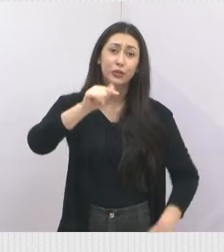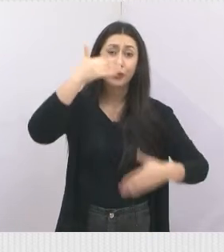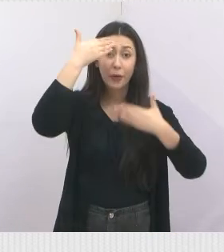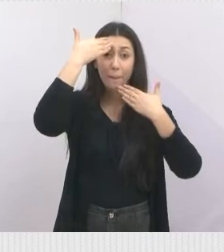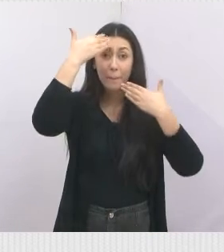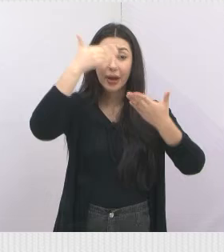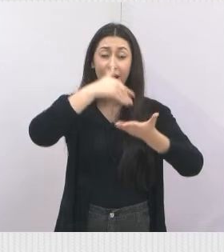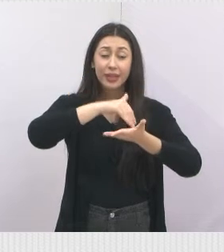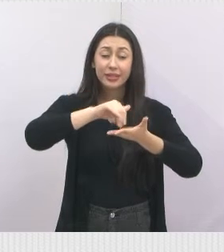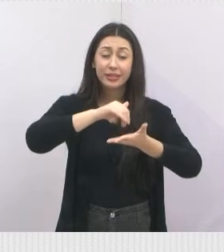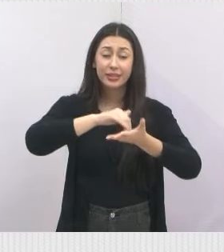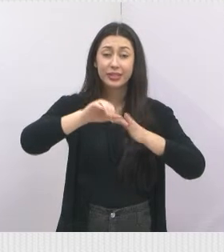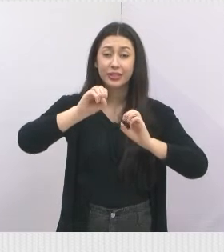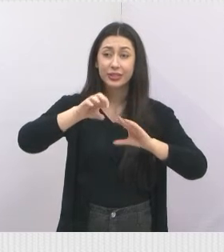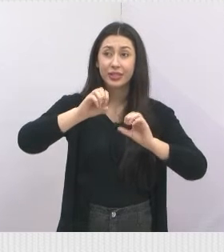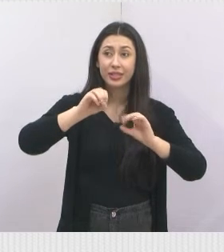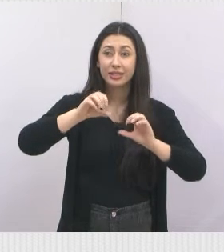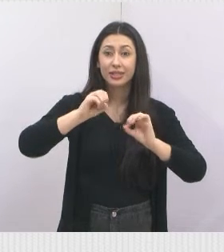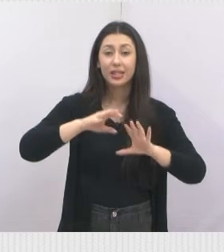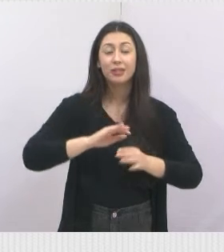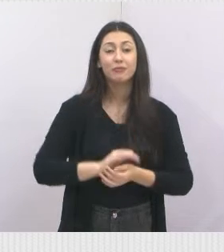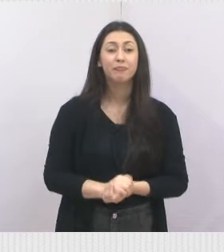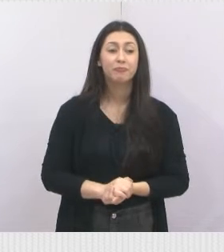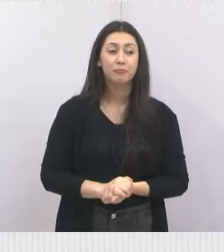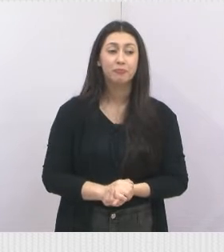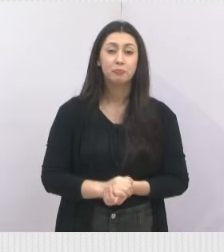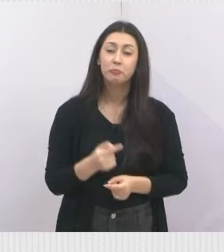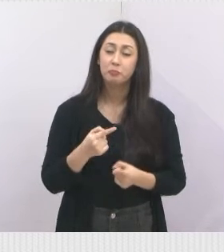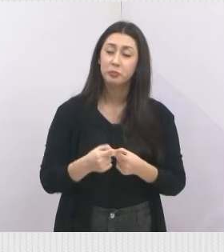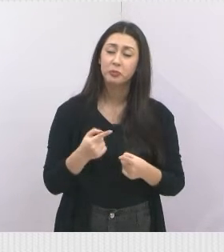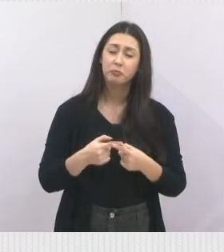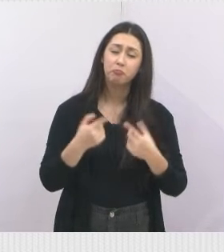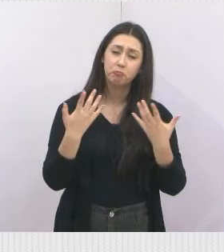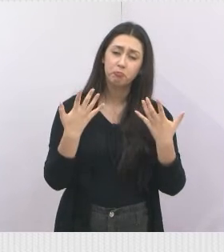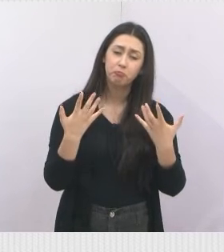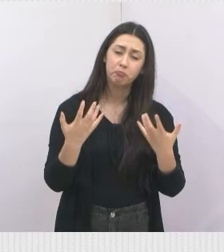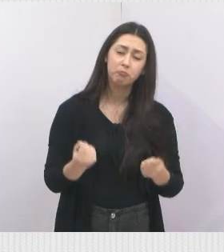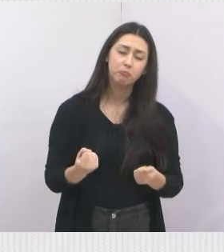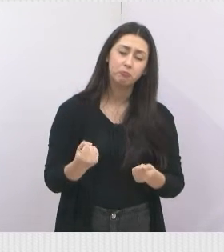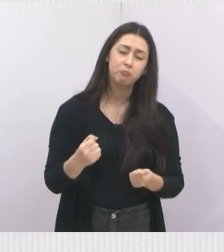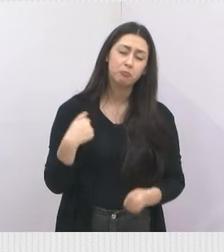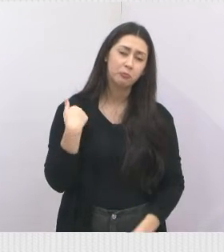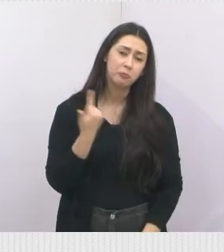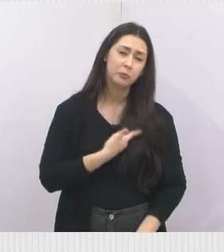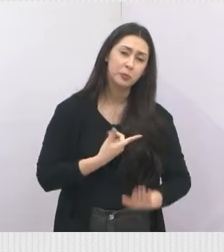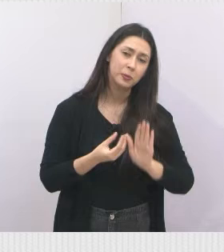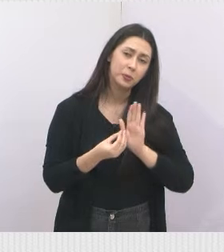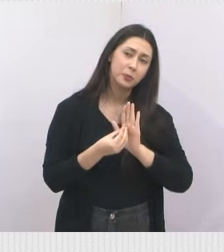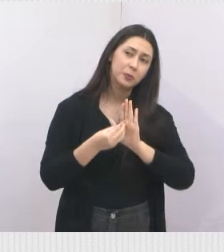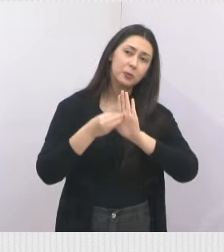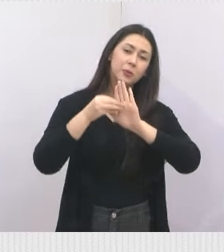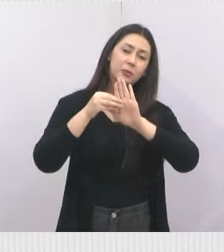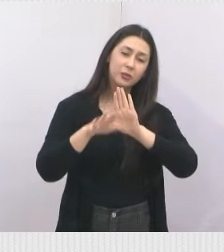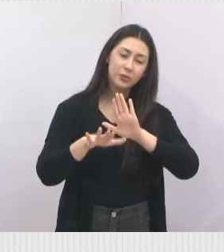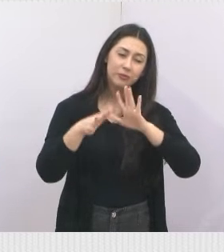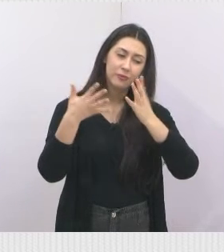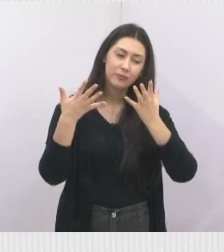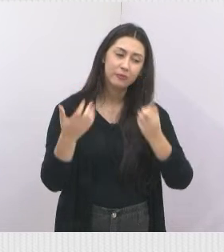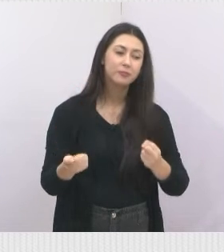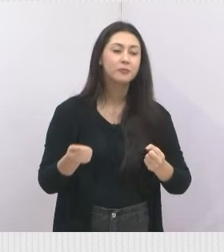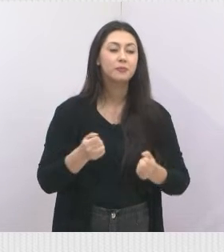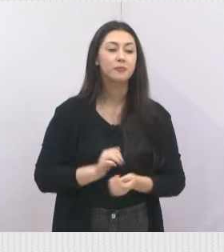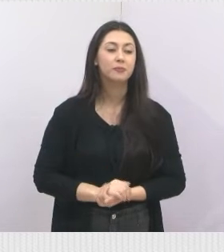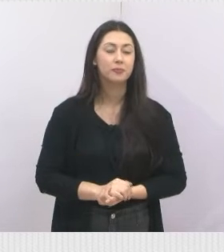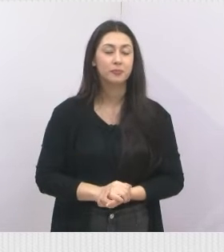a Secretaria de Educação, em especial a Maria Tereza, por ouvir a nossa voz e atender esse